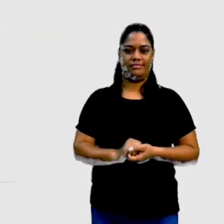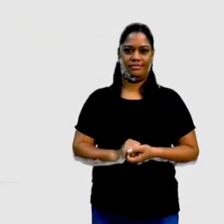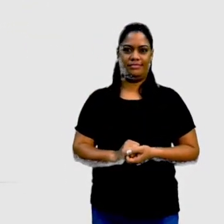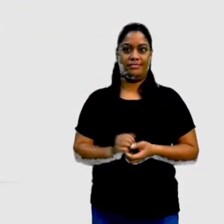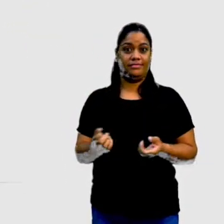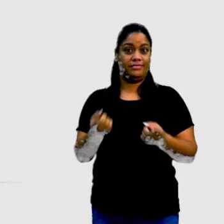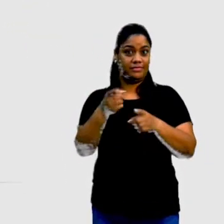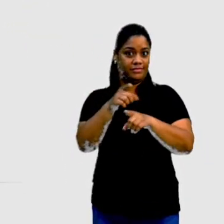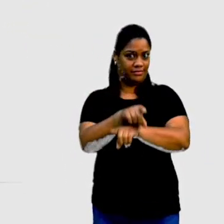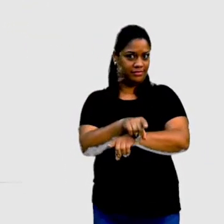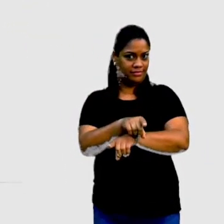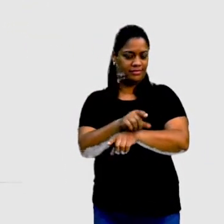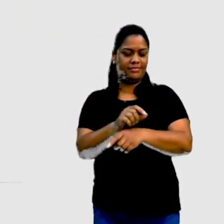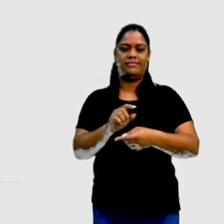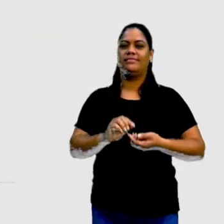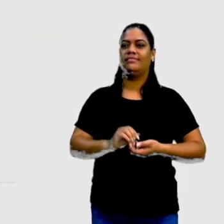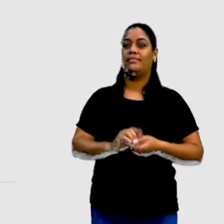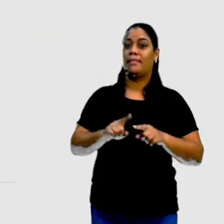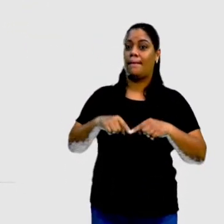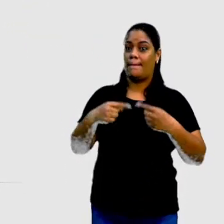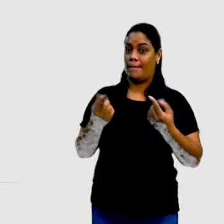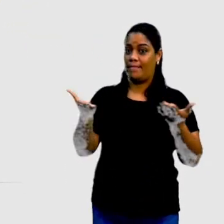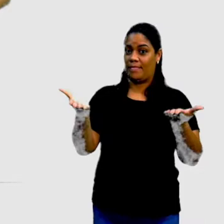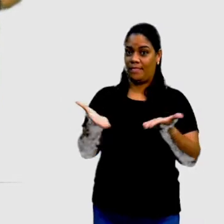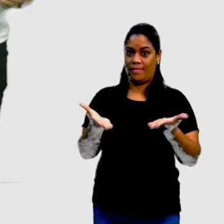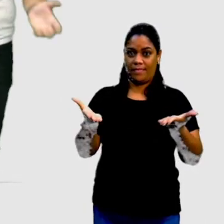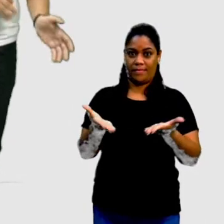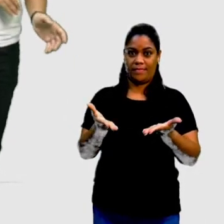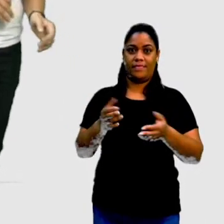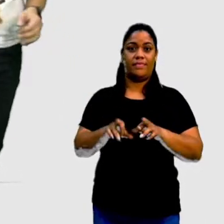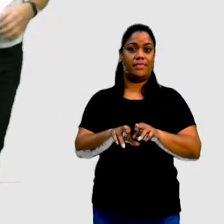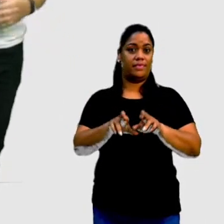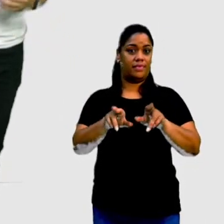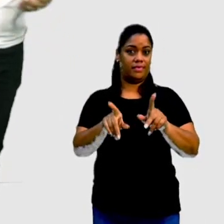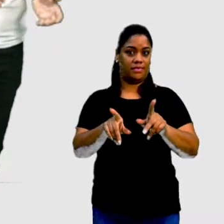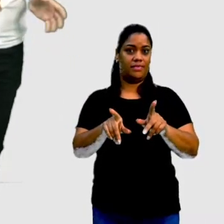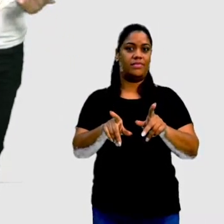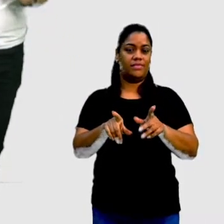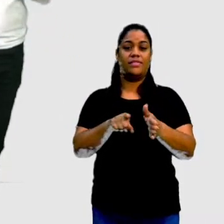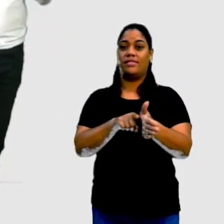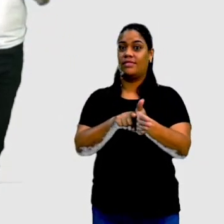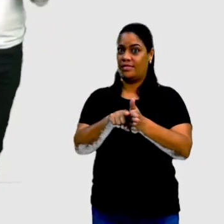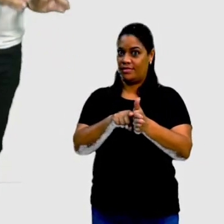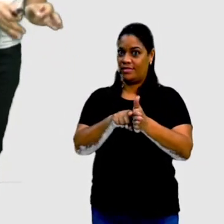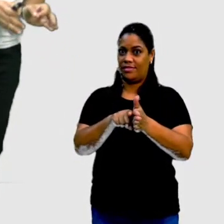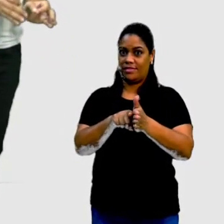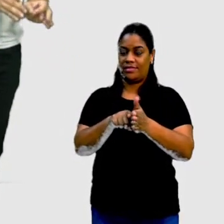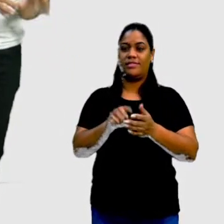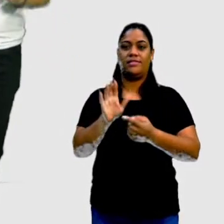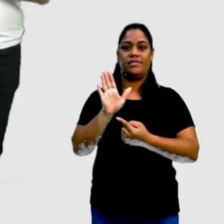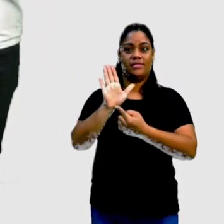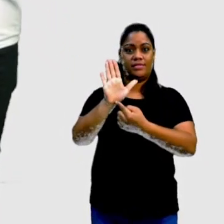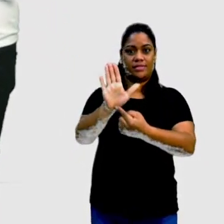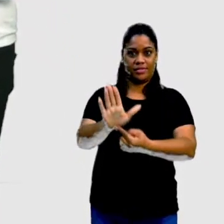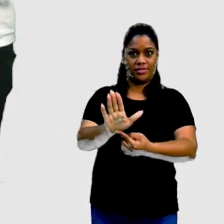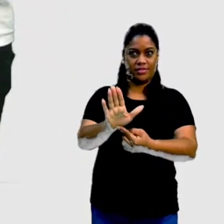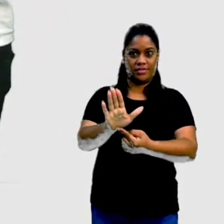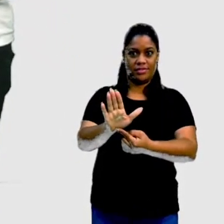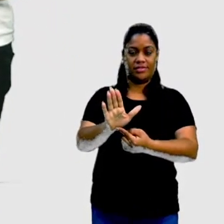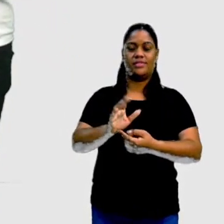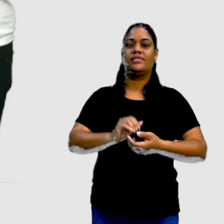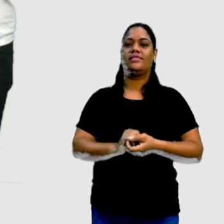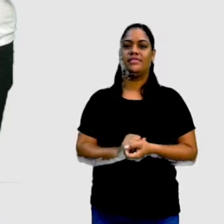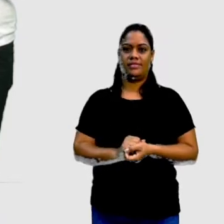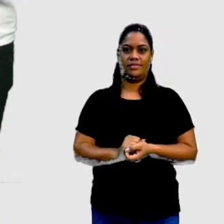inversamente proporcionais, mas hoje nós vamos diferenciar as pesquisas do tipo amostral das